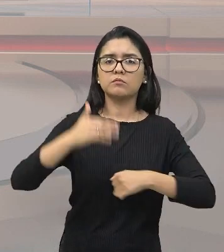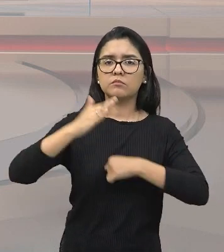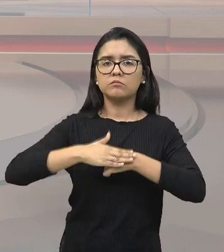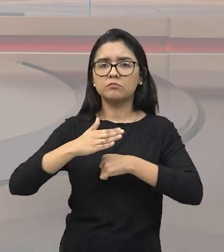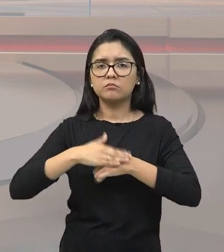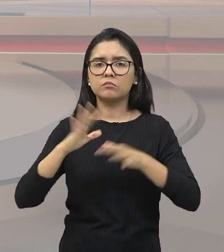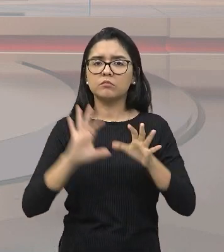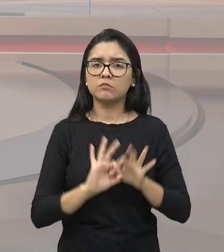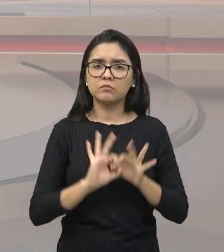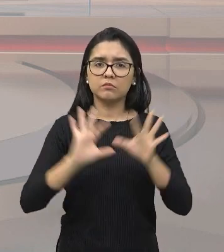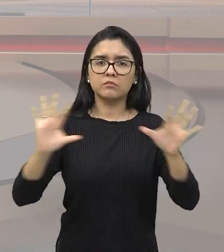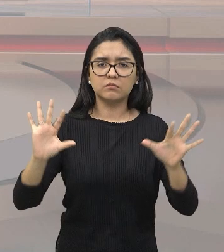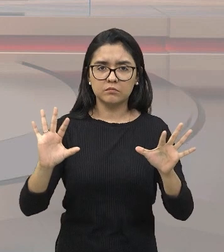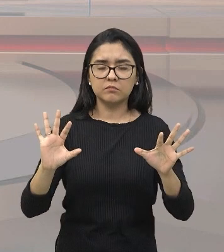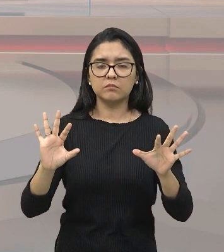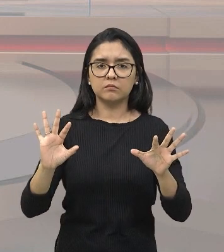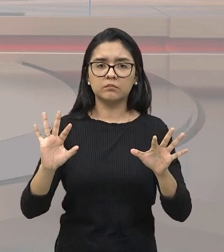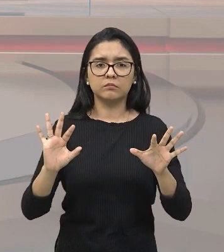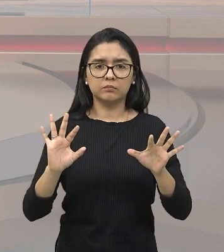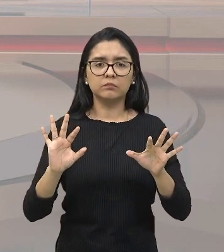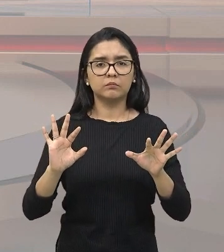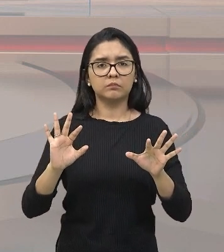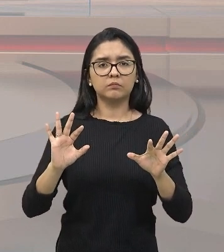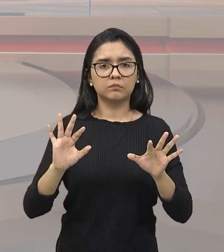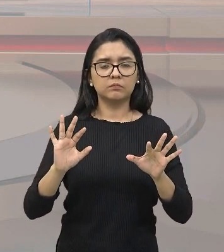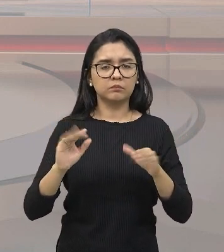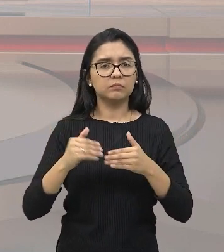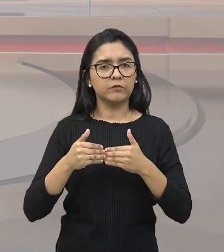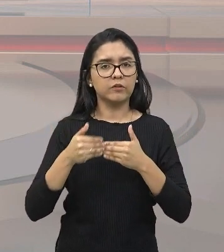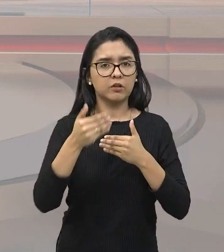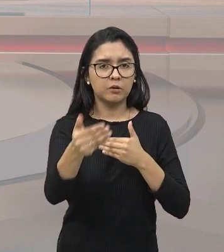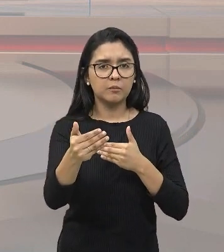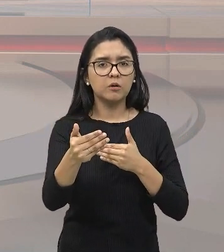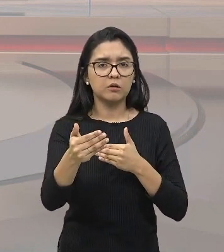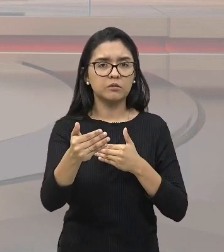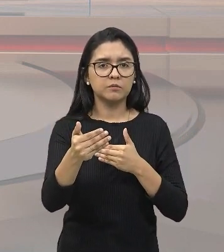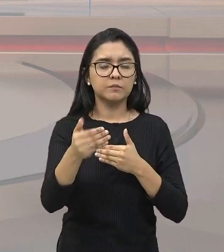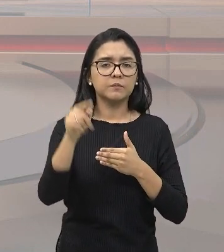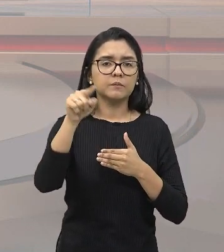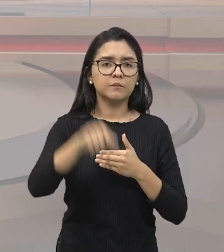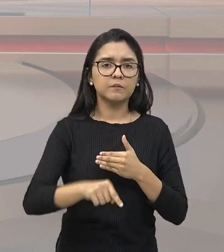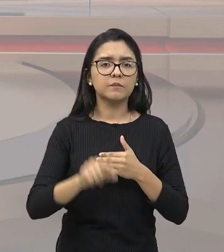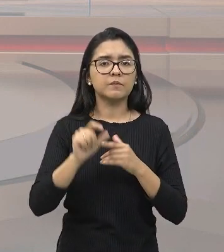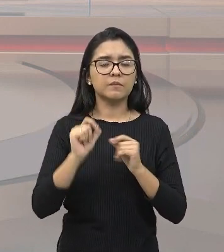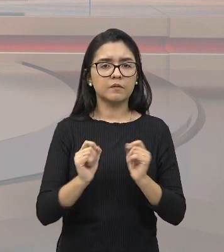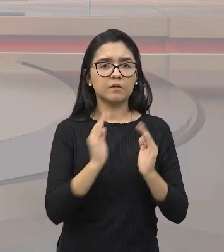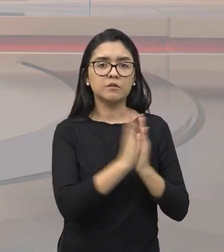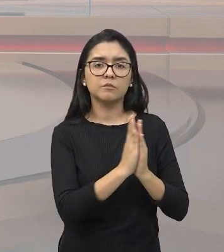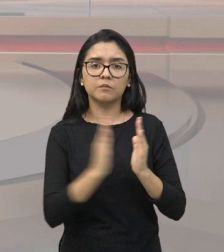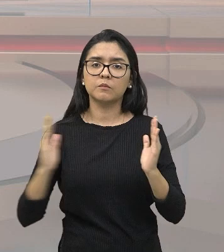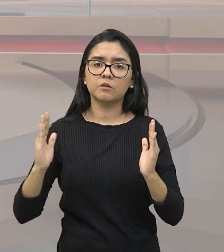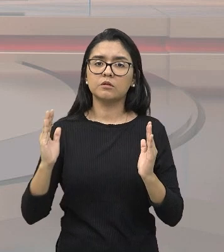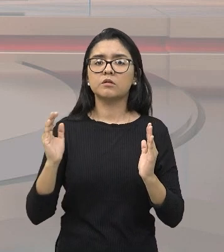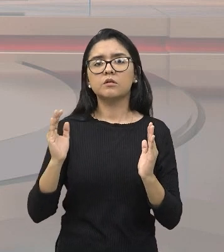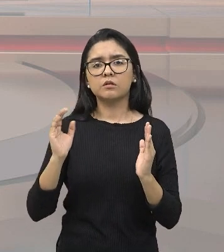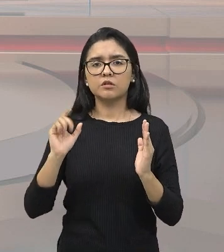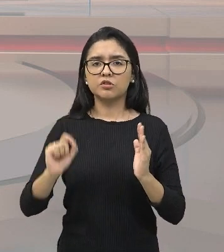por libertação, por independência, que viriam na sequência. Ou seja, a semente desses processos de